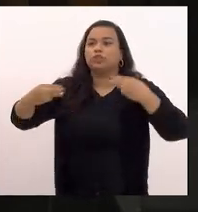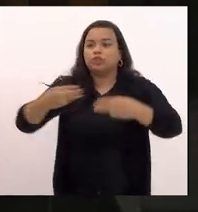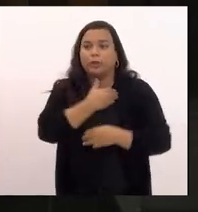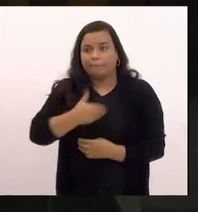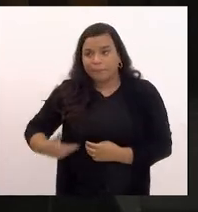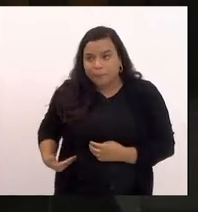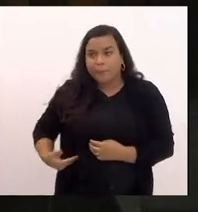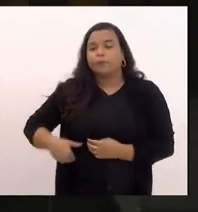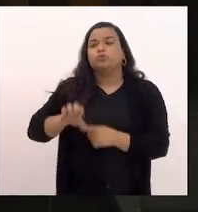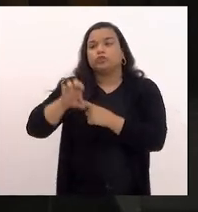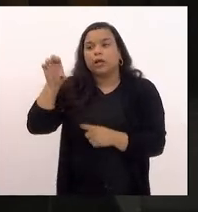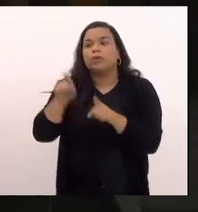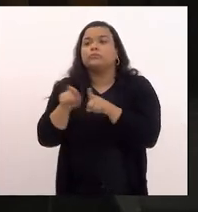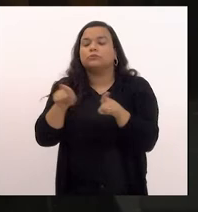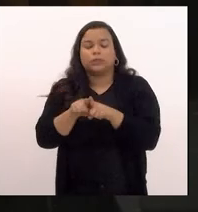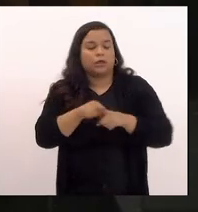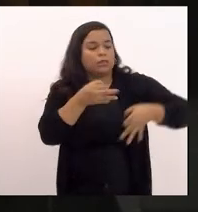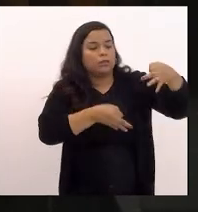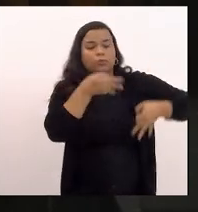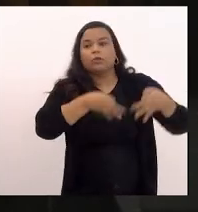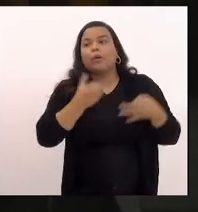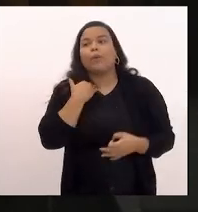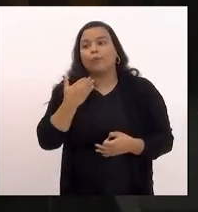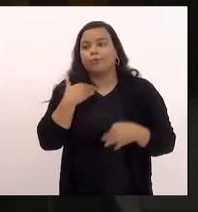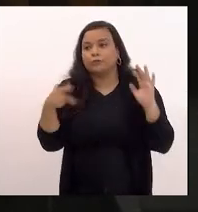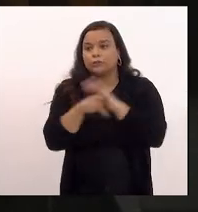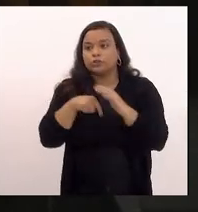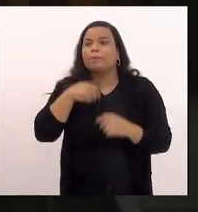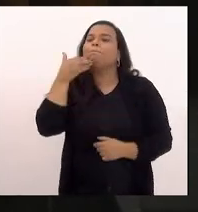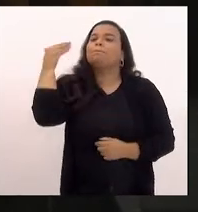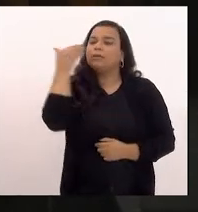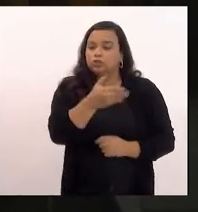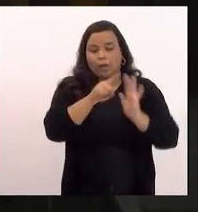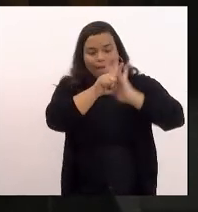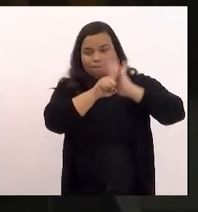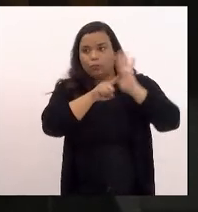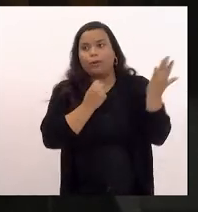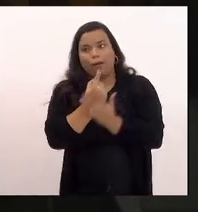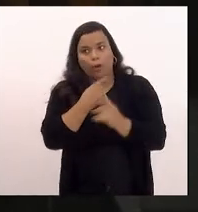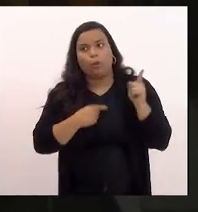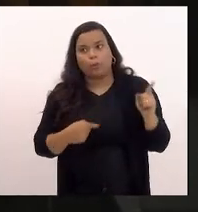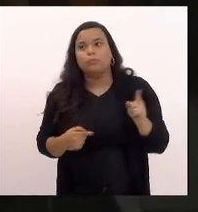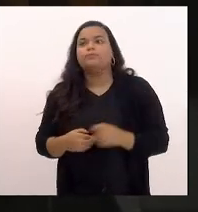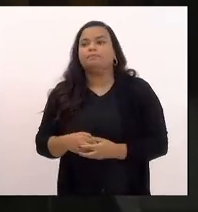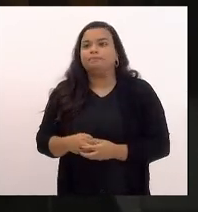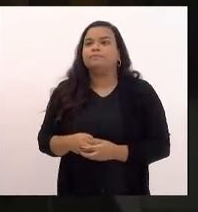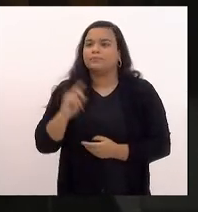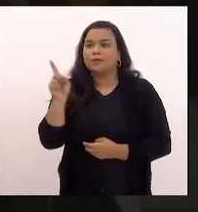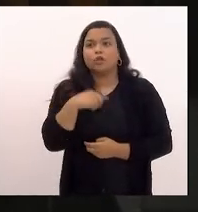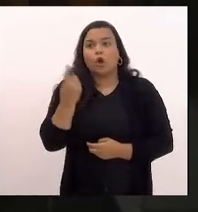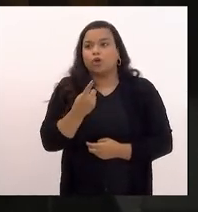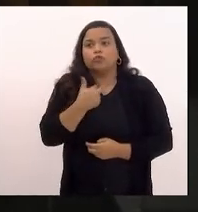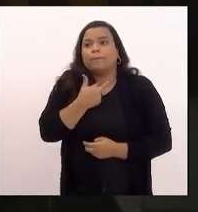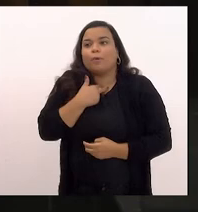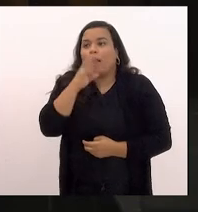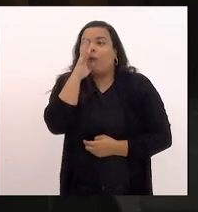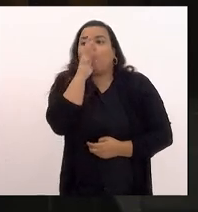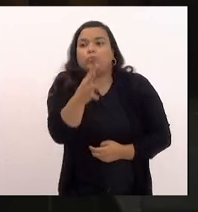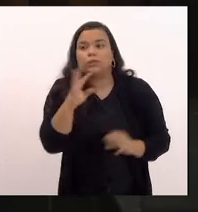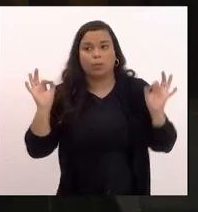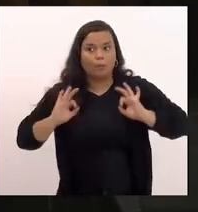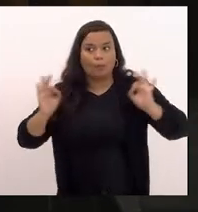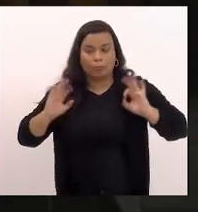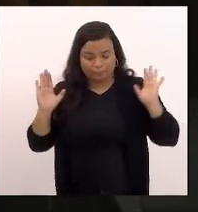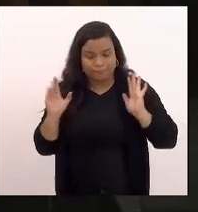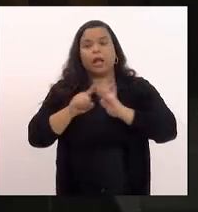Estado pedindo que seja apurada aquela compra a gente não vai fazer nenhum tipo aqui de acusação leviana foi uma